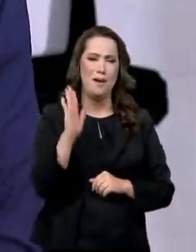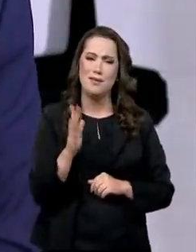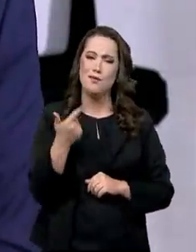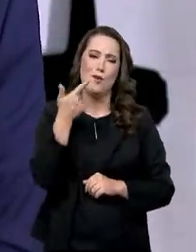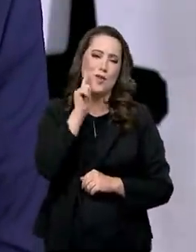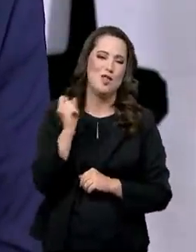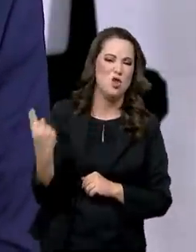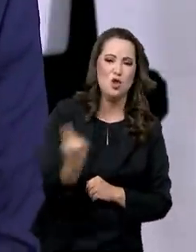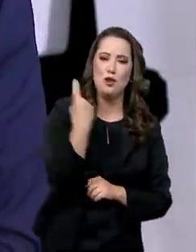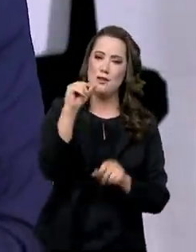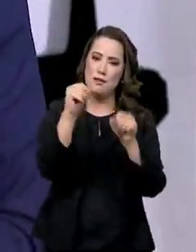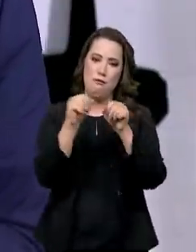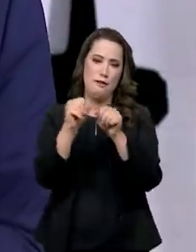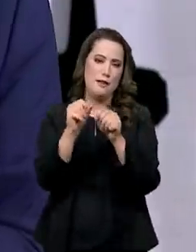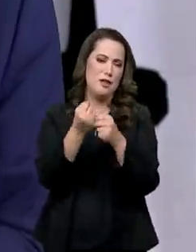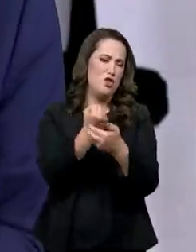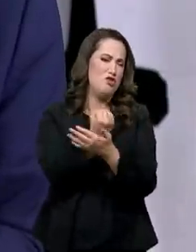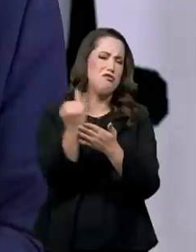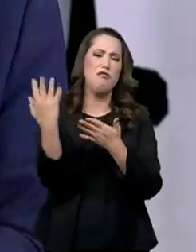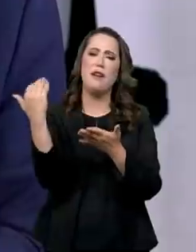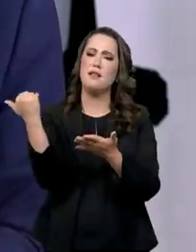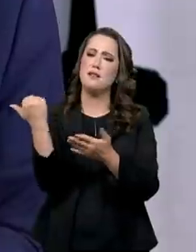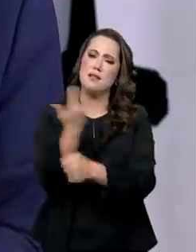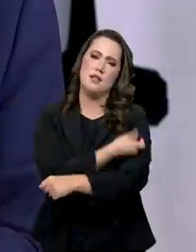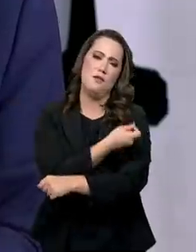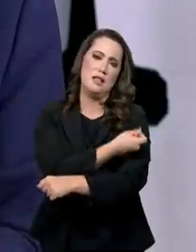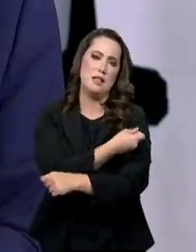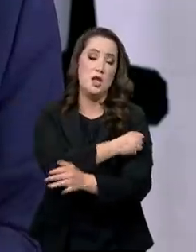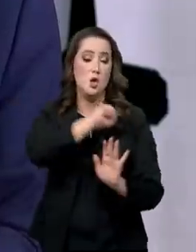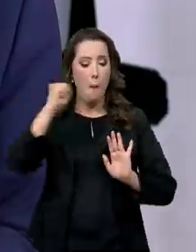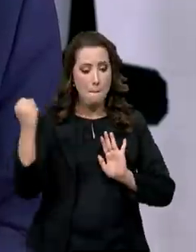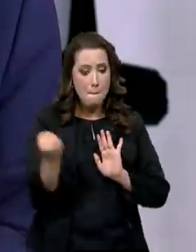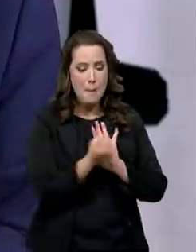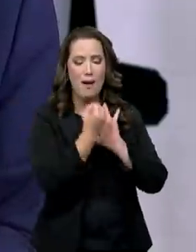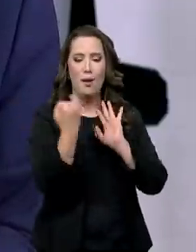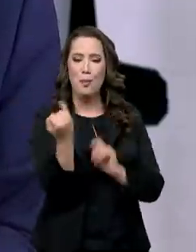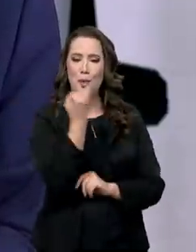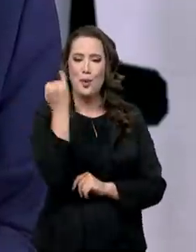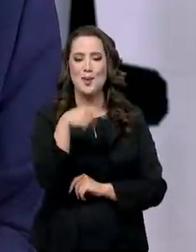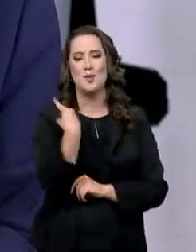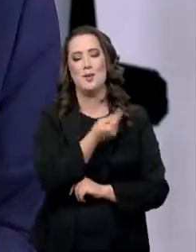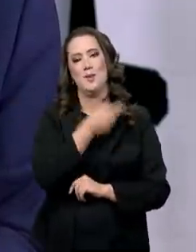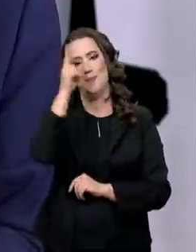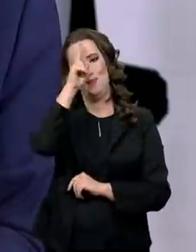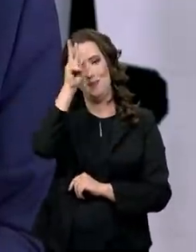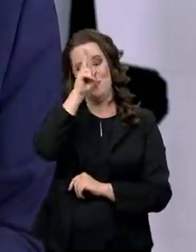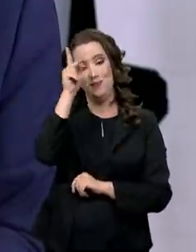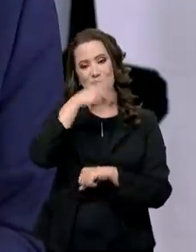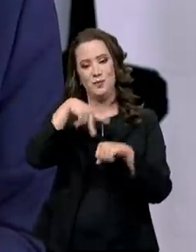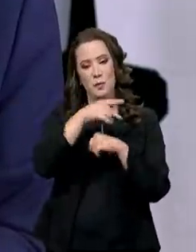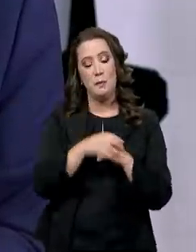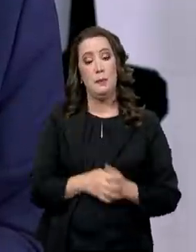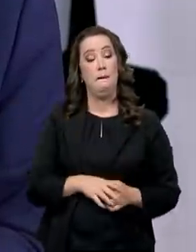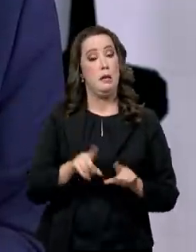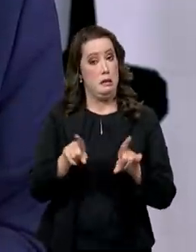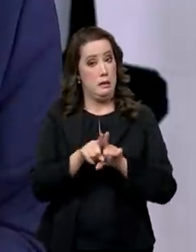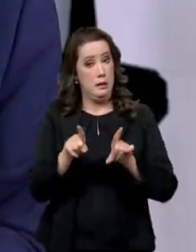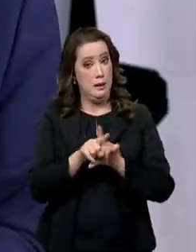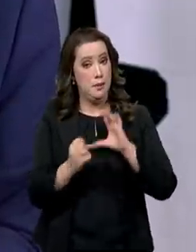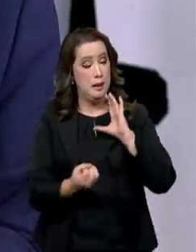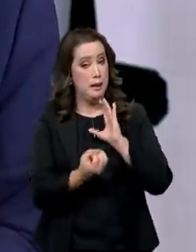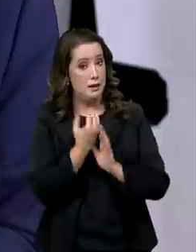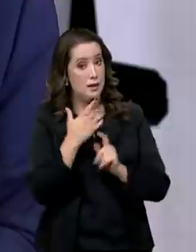vacina a partir de 2022. Isso é um marco da história do país. O desenvolvimento do Centro Nacional de Tecnologia para